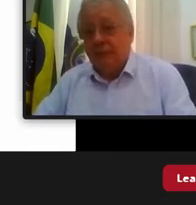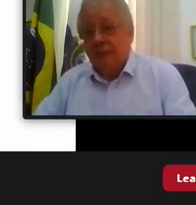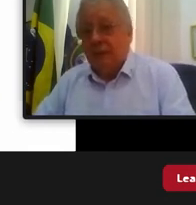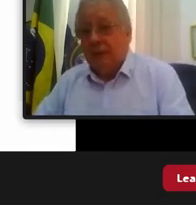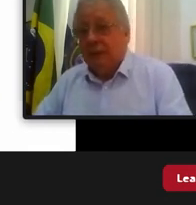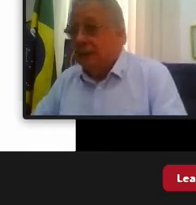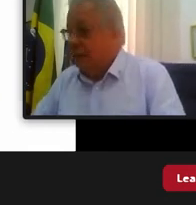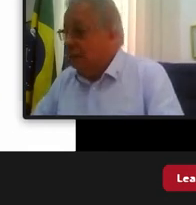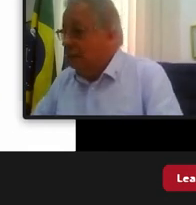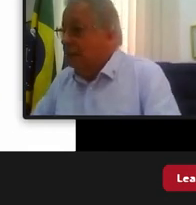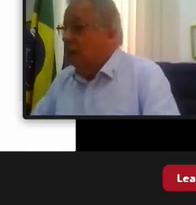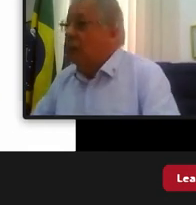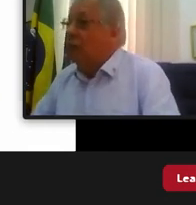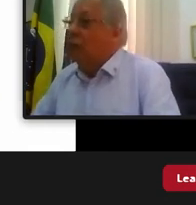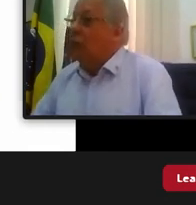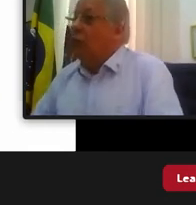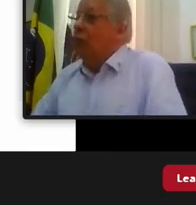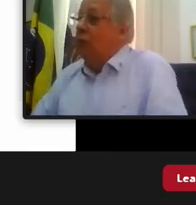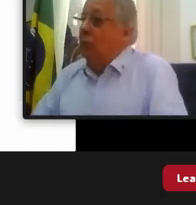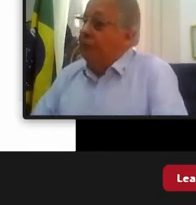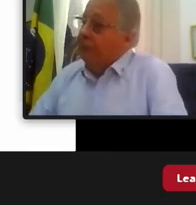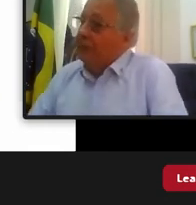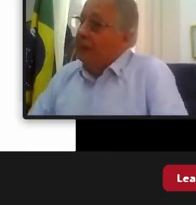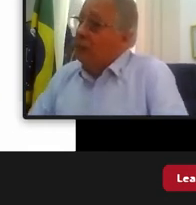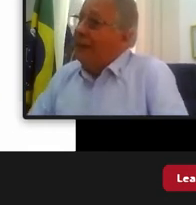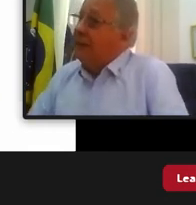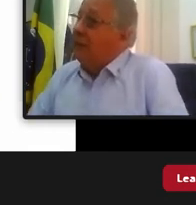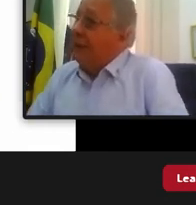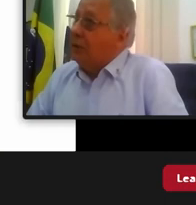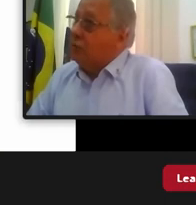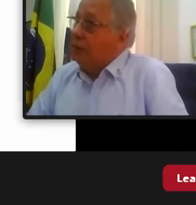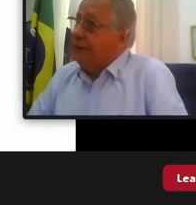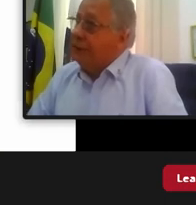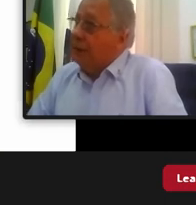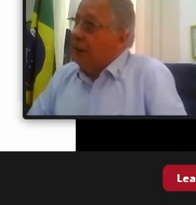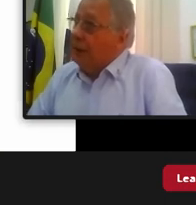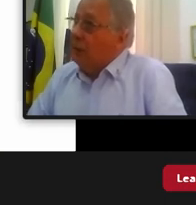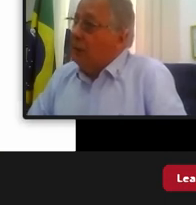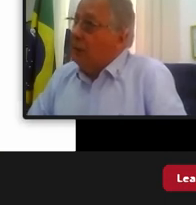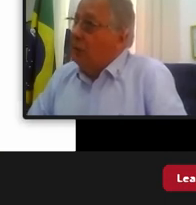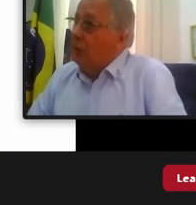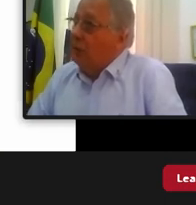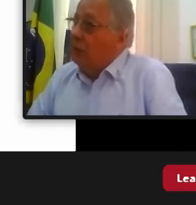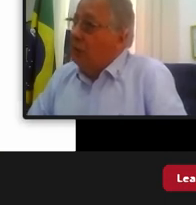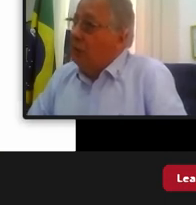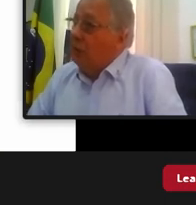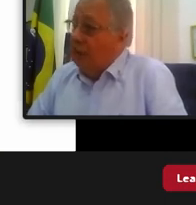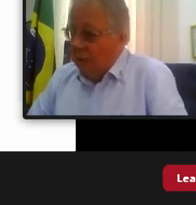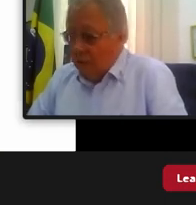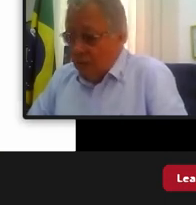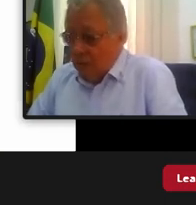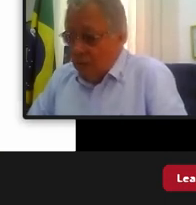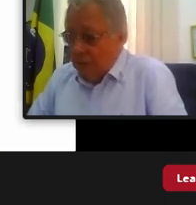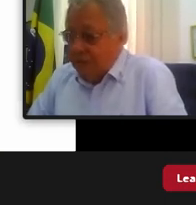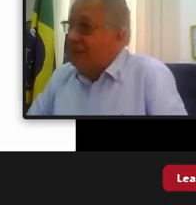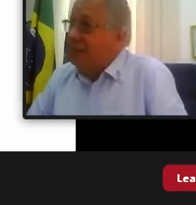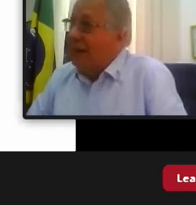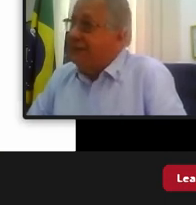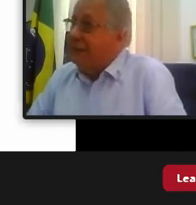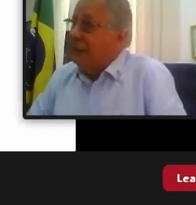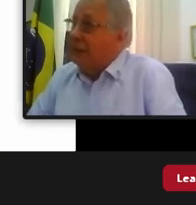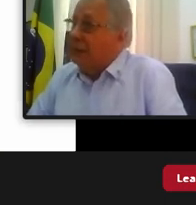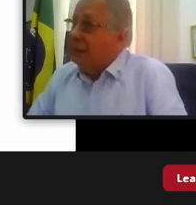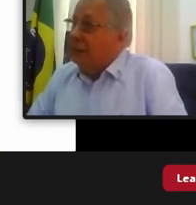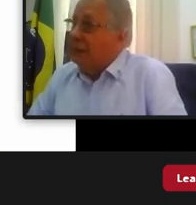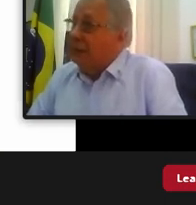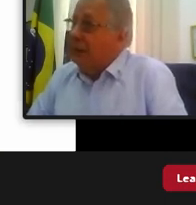seja ele não vai abater da concessão o custo dele não vai ser abatido da concessão eu não tenho os dados